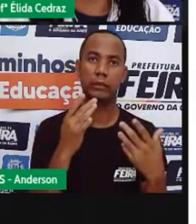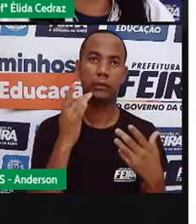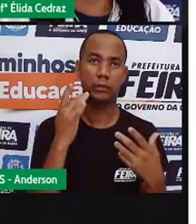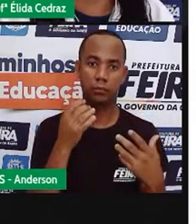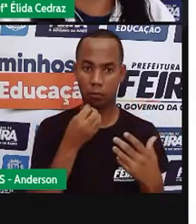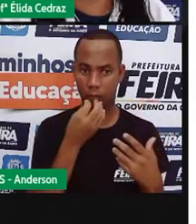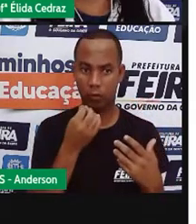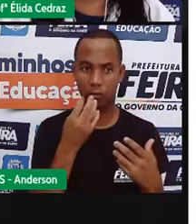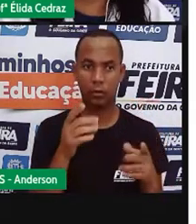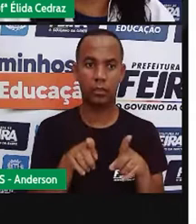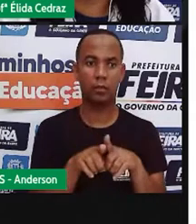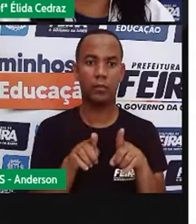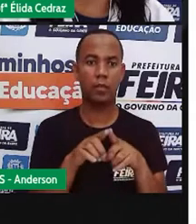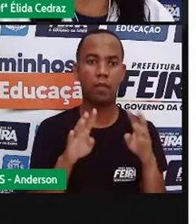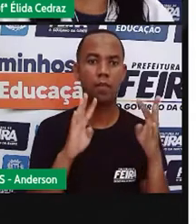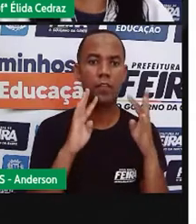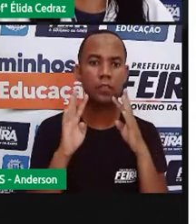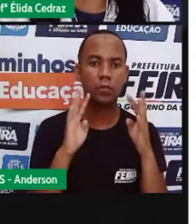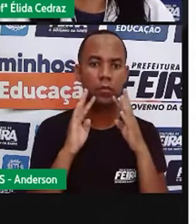Tipo, o Facebook,